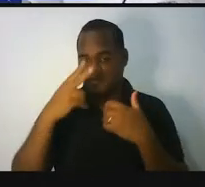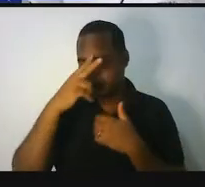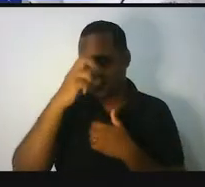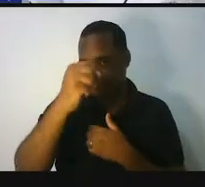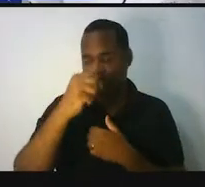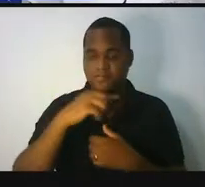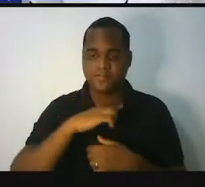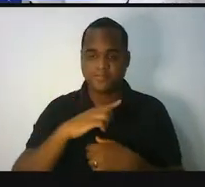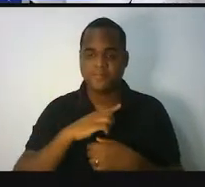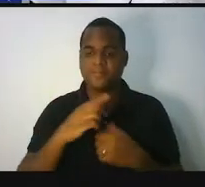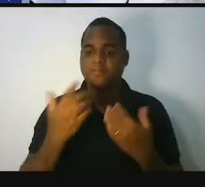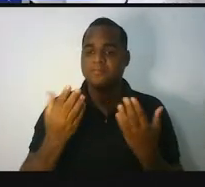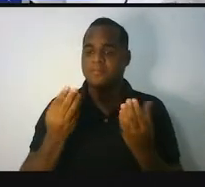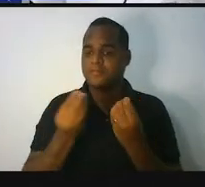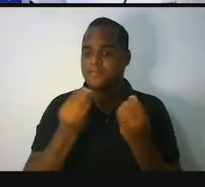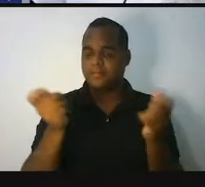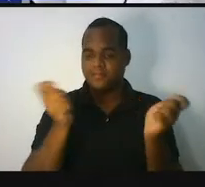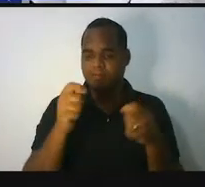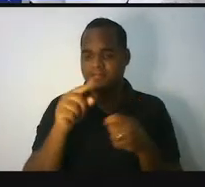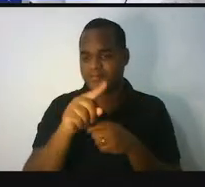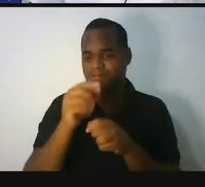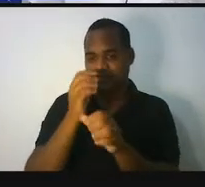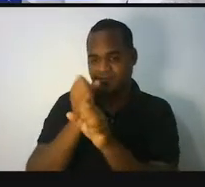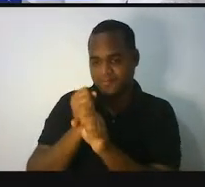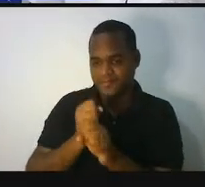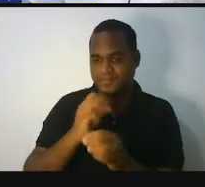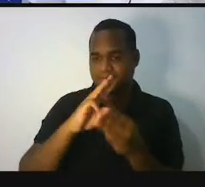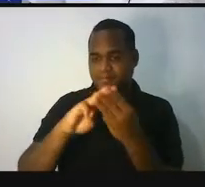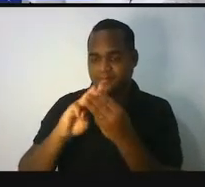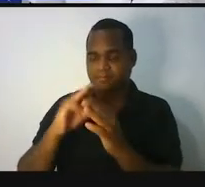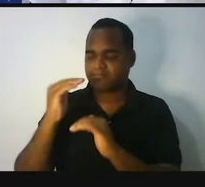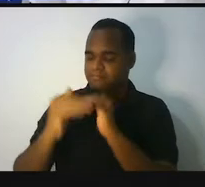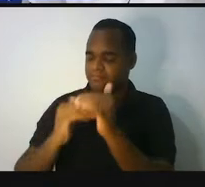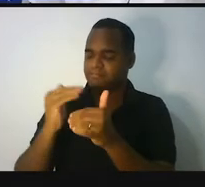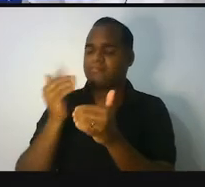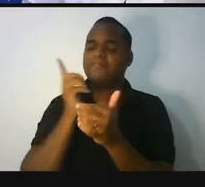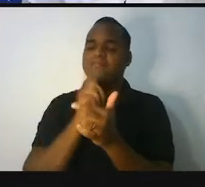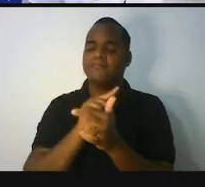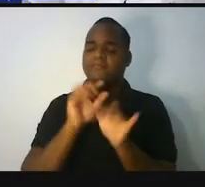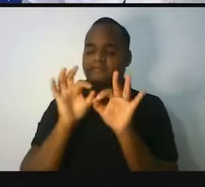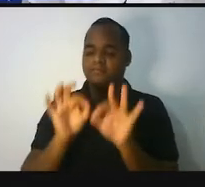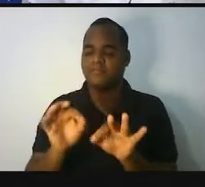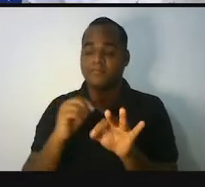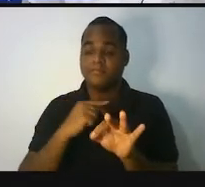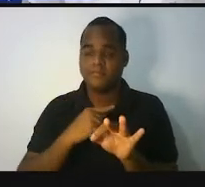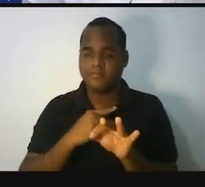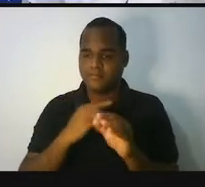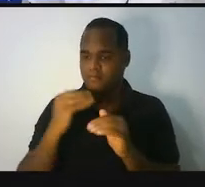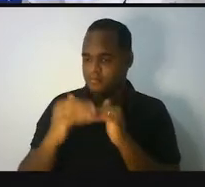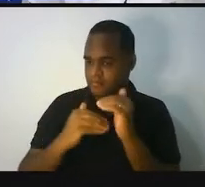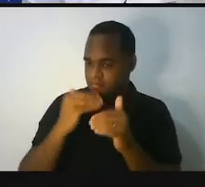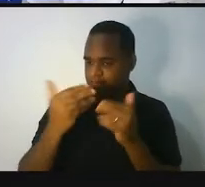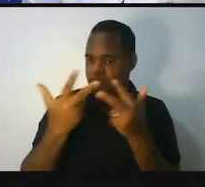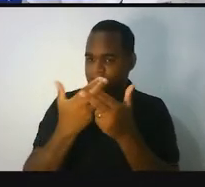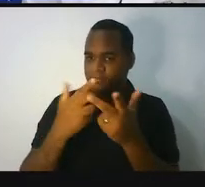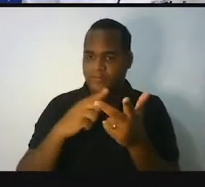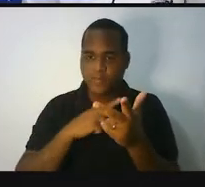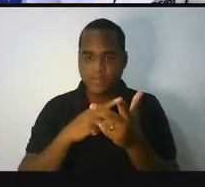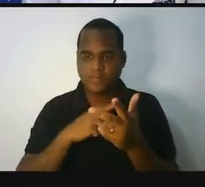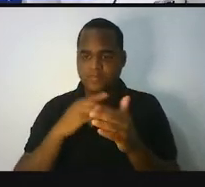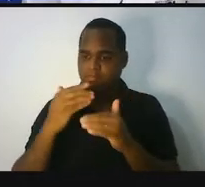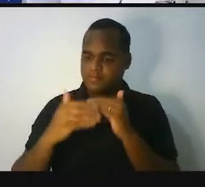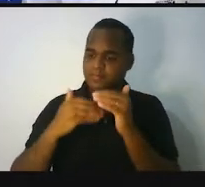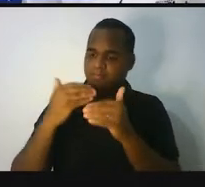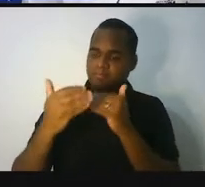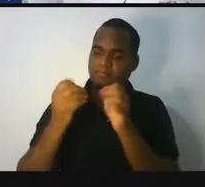forte parcela de contribuição para que a matemática se desenvolvesse durante, ao longo né? Dos anos.